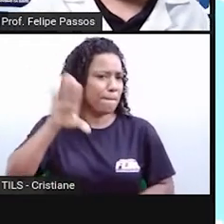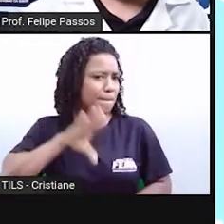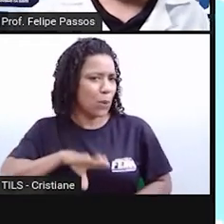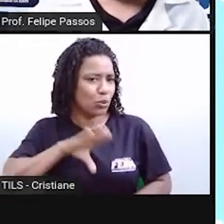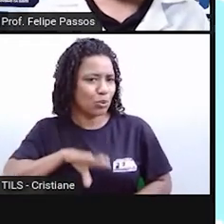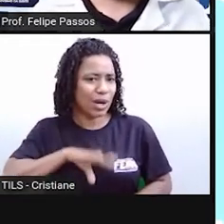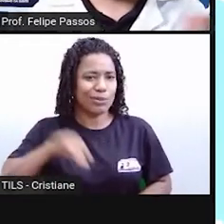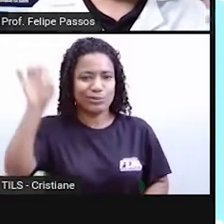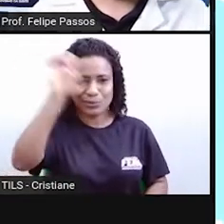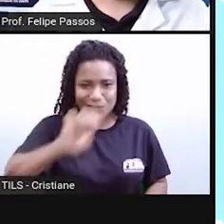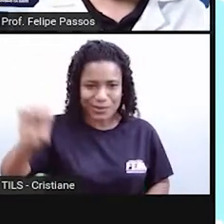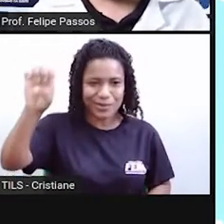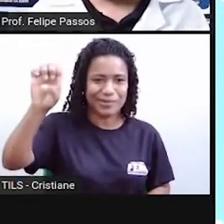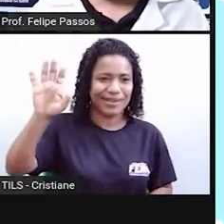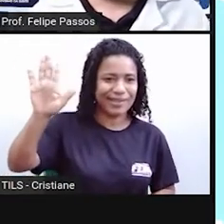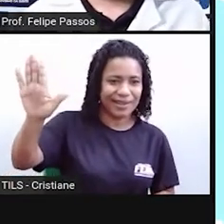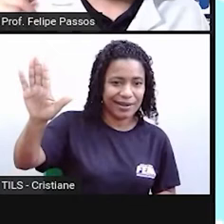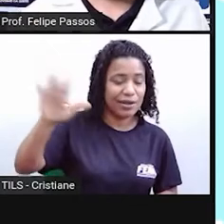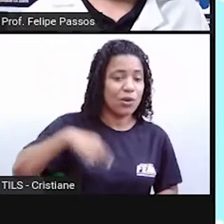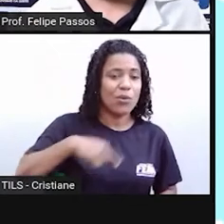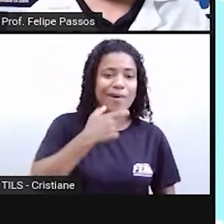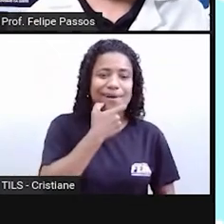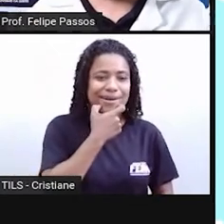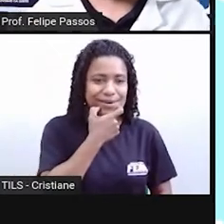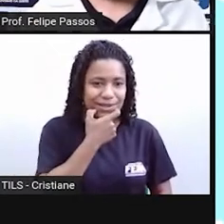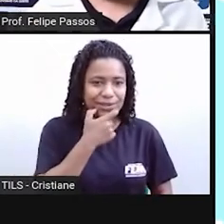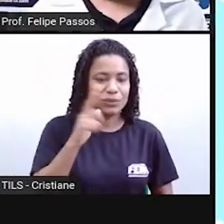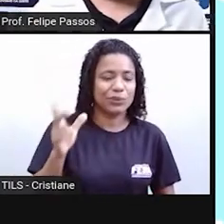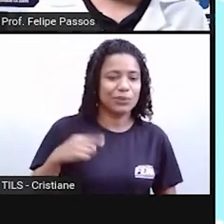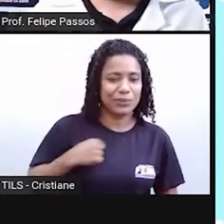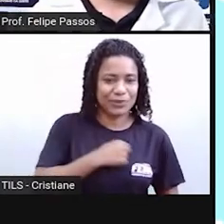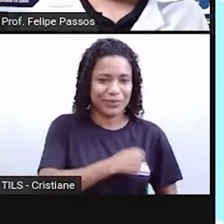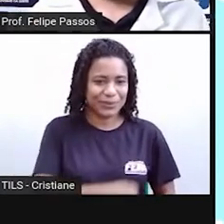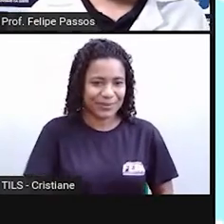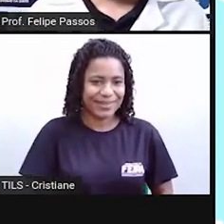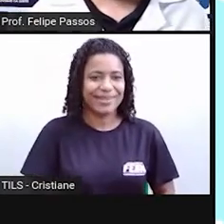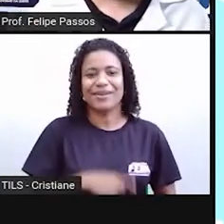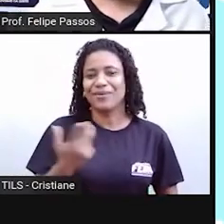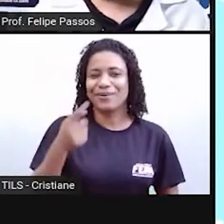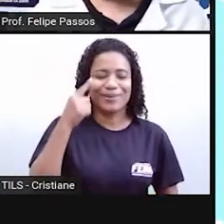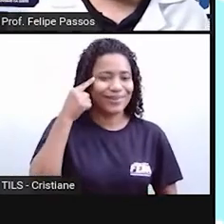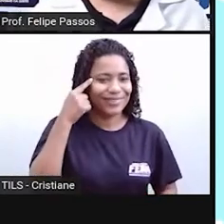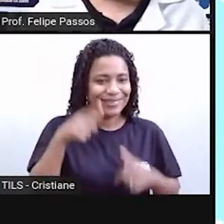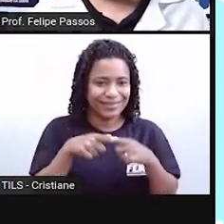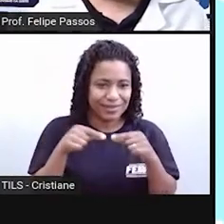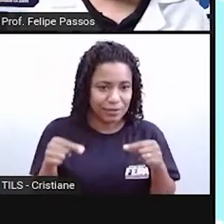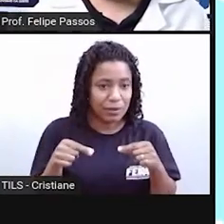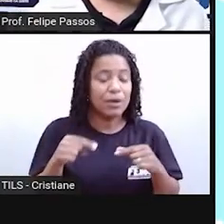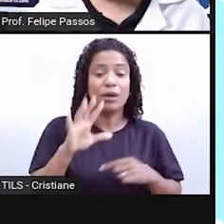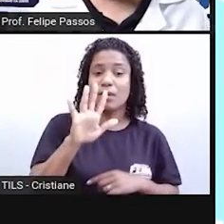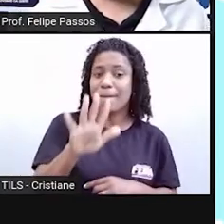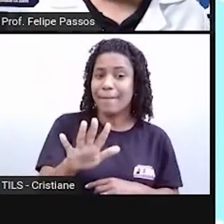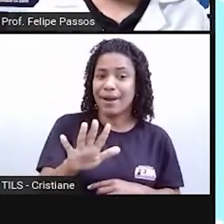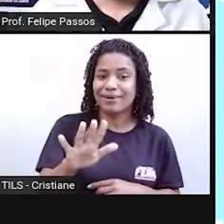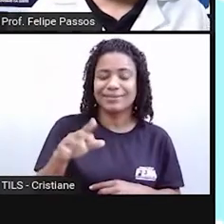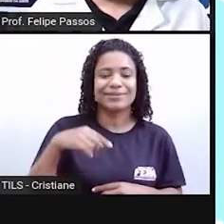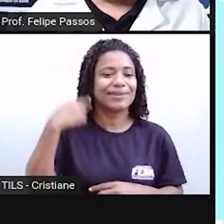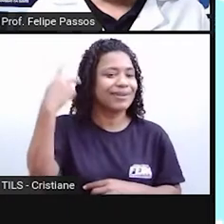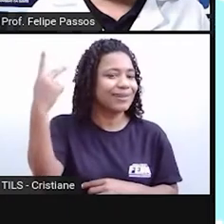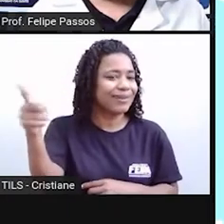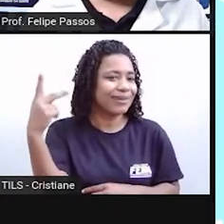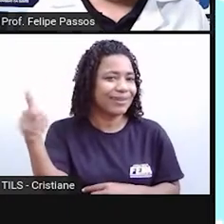elas vêm do inglês, vêm do espanhol, vêm do chinês, do japonês, né? Então, essas palavras são utilizadas no dia a dia.